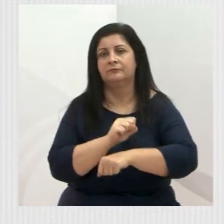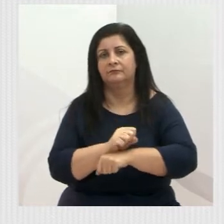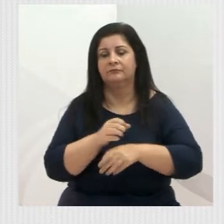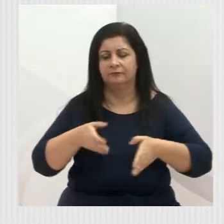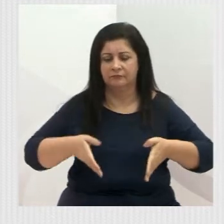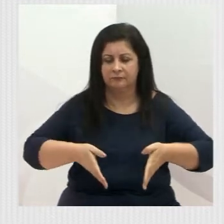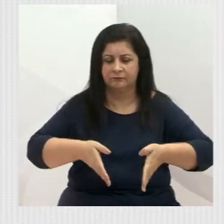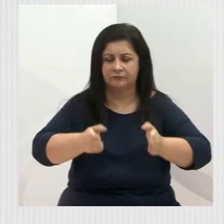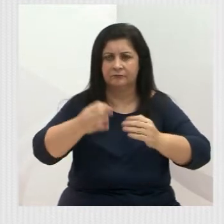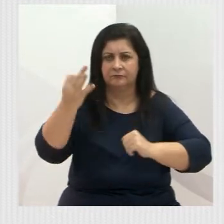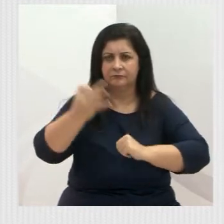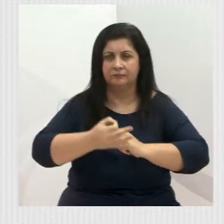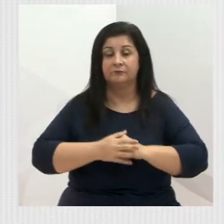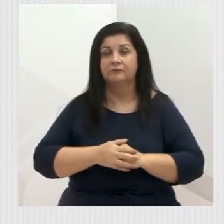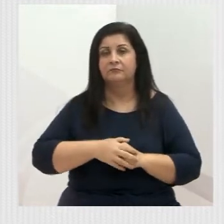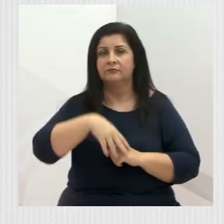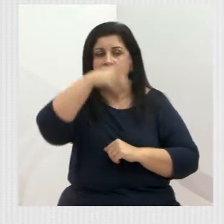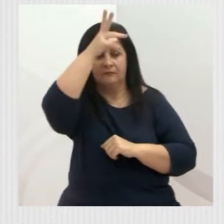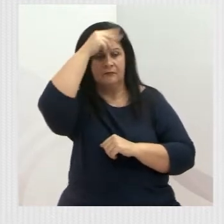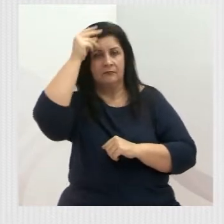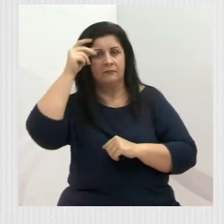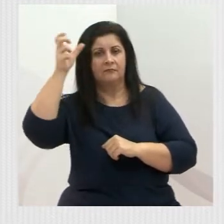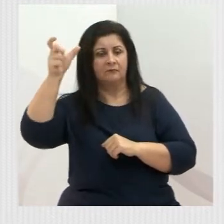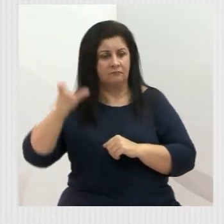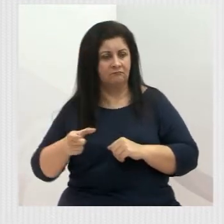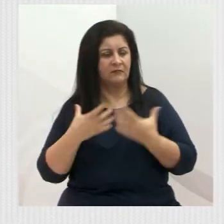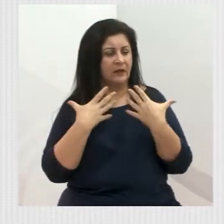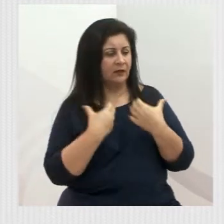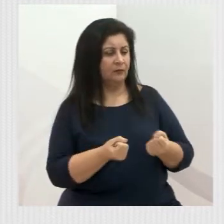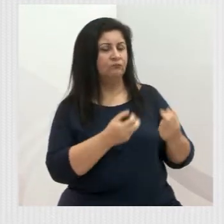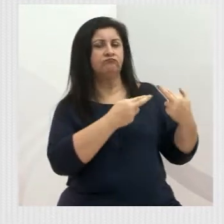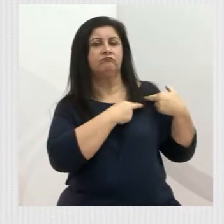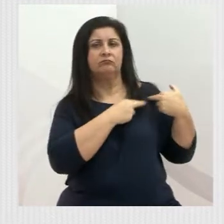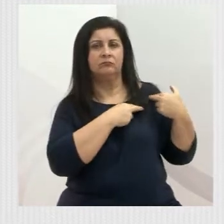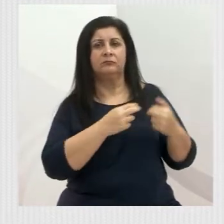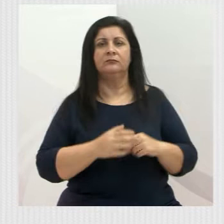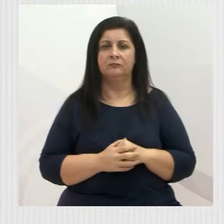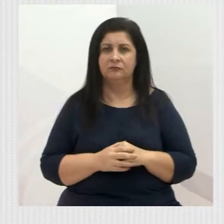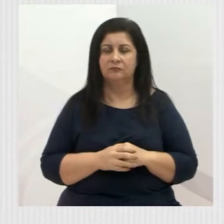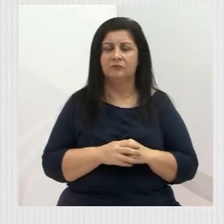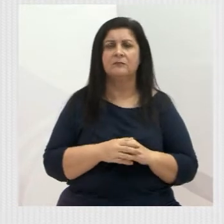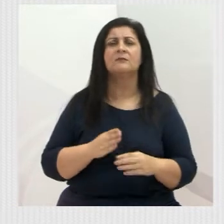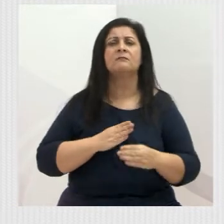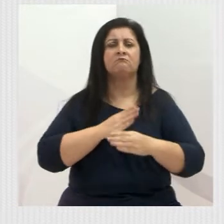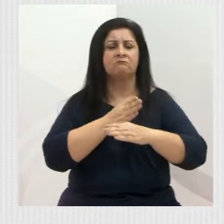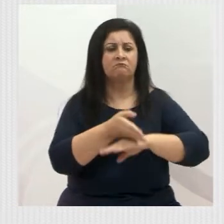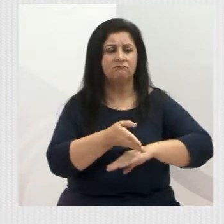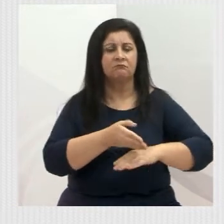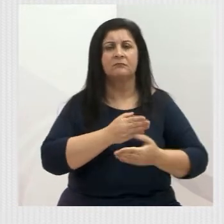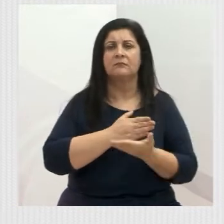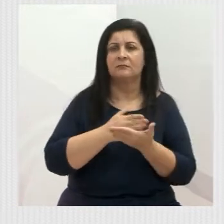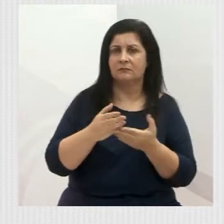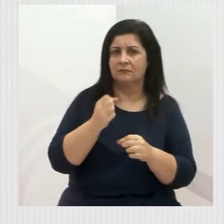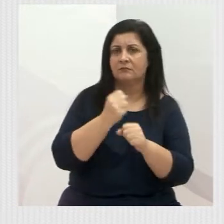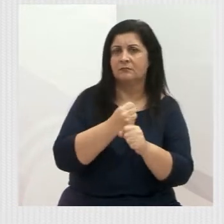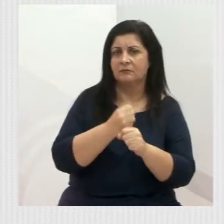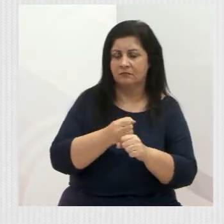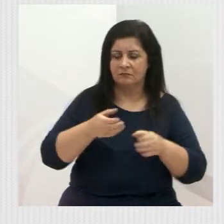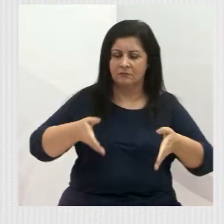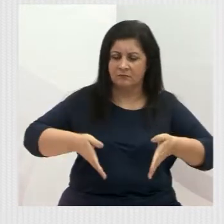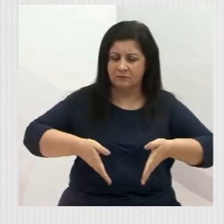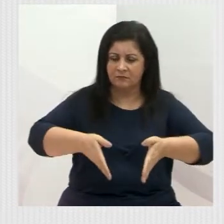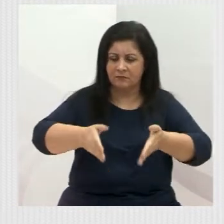E o prefeito encarou com dignidade e foi lá e fez as ruas